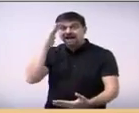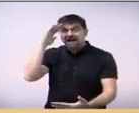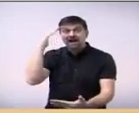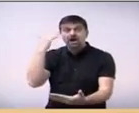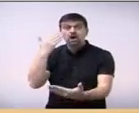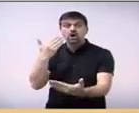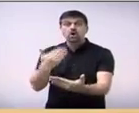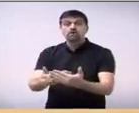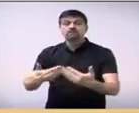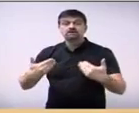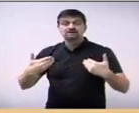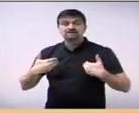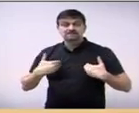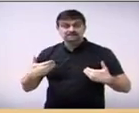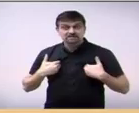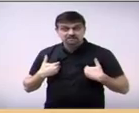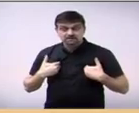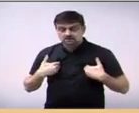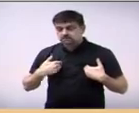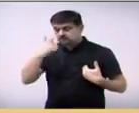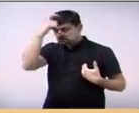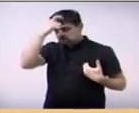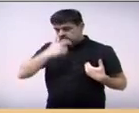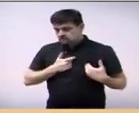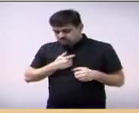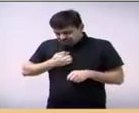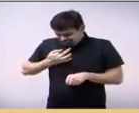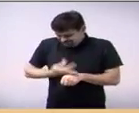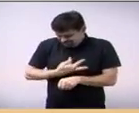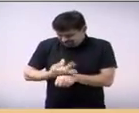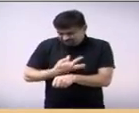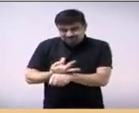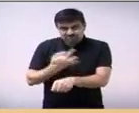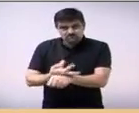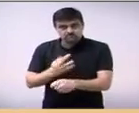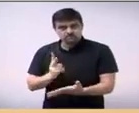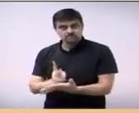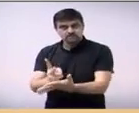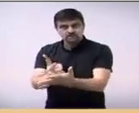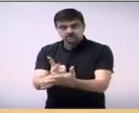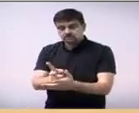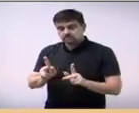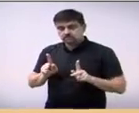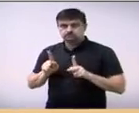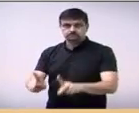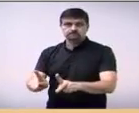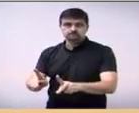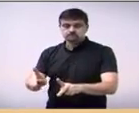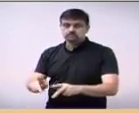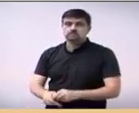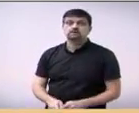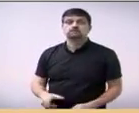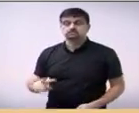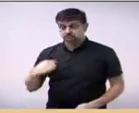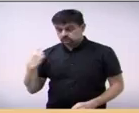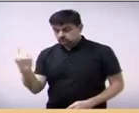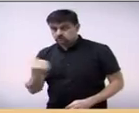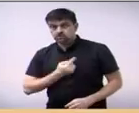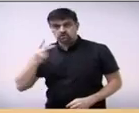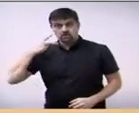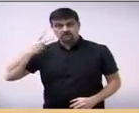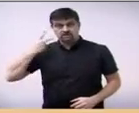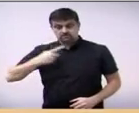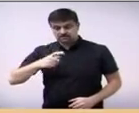e credibilidade devem ser inequívocas na conduta de qualquer integrante dessa